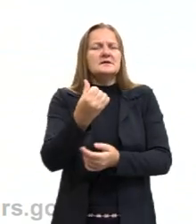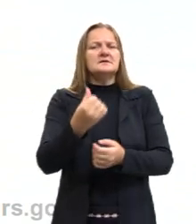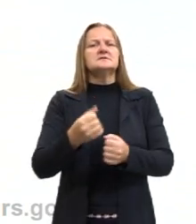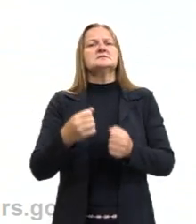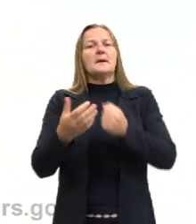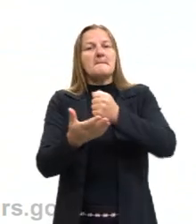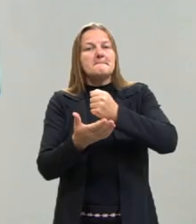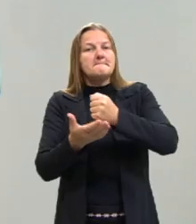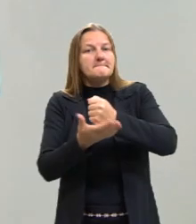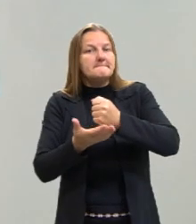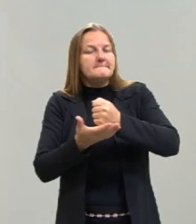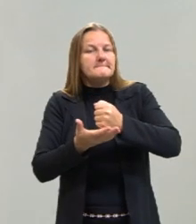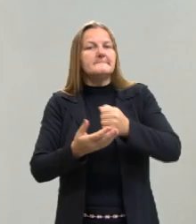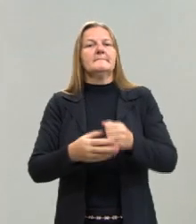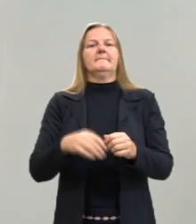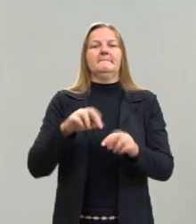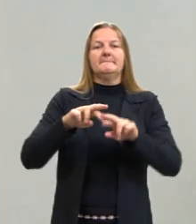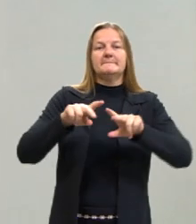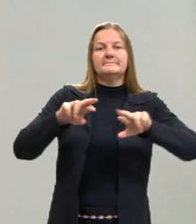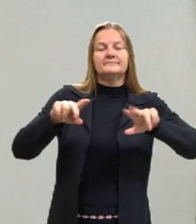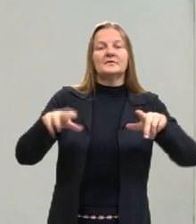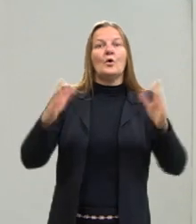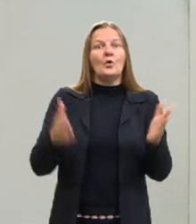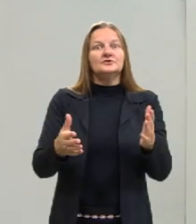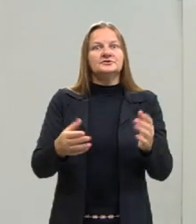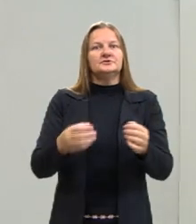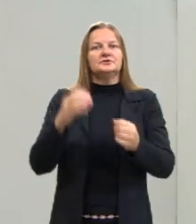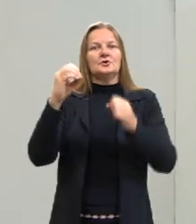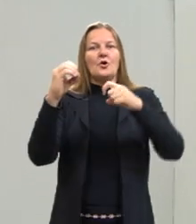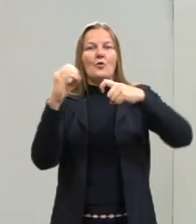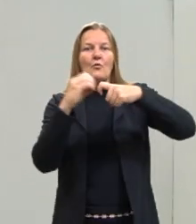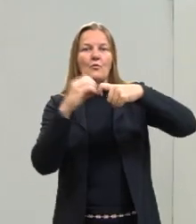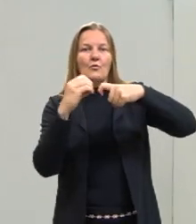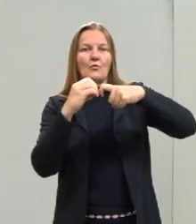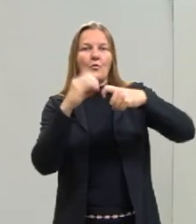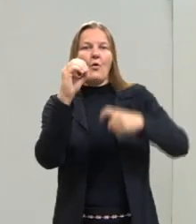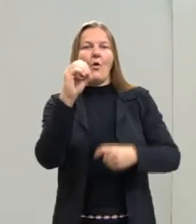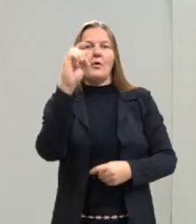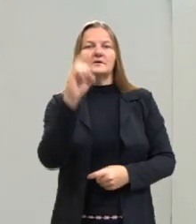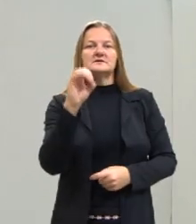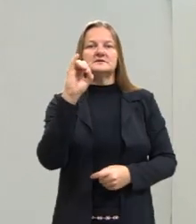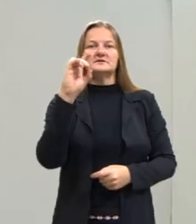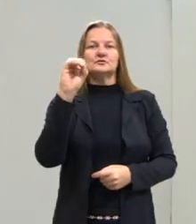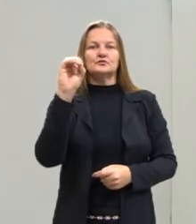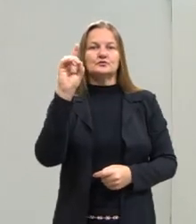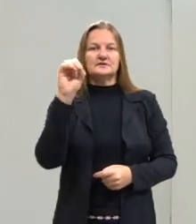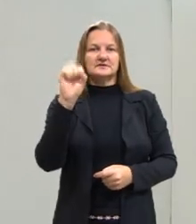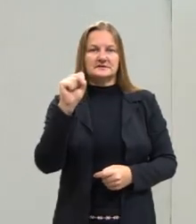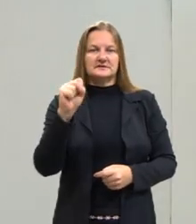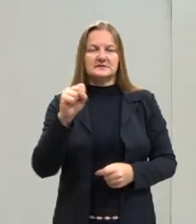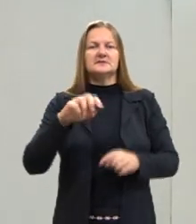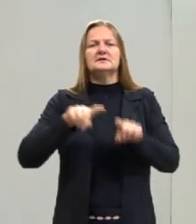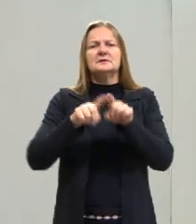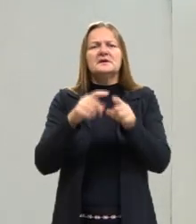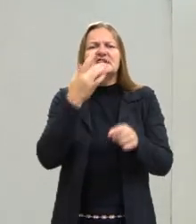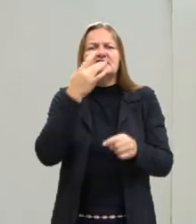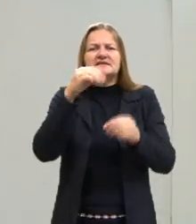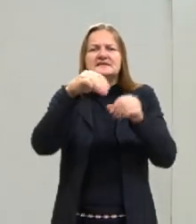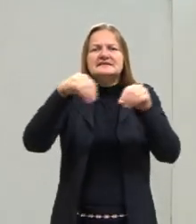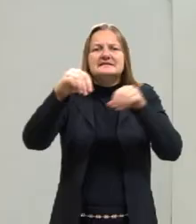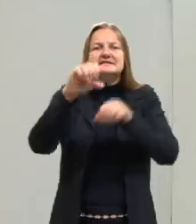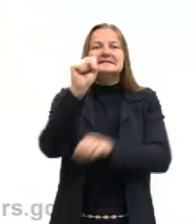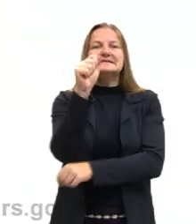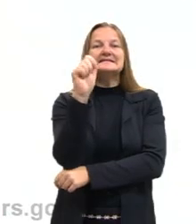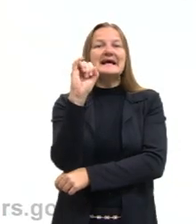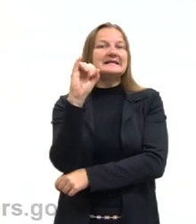vendo os óxidos e os sais. Mas vocês sabem o que são os óxidos e sais? Com certeza